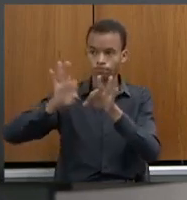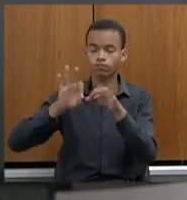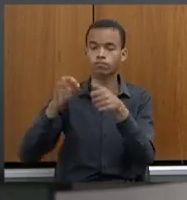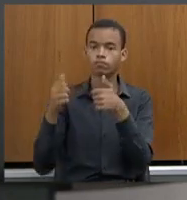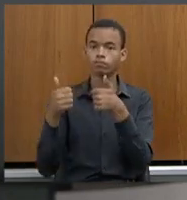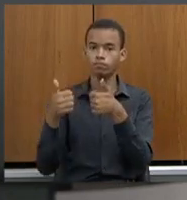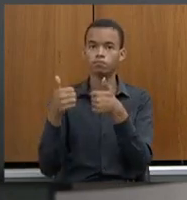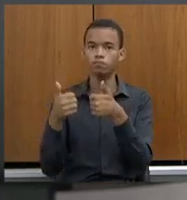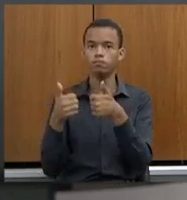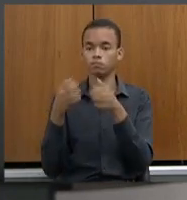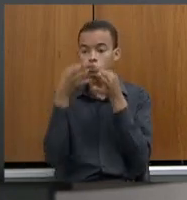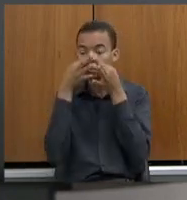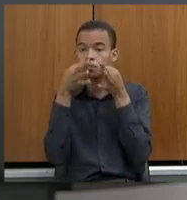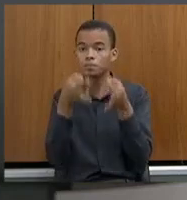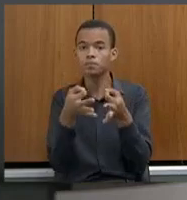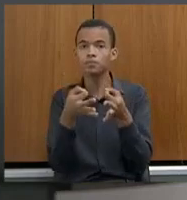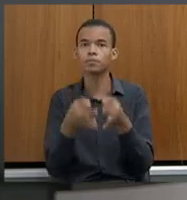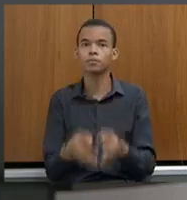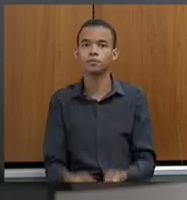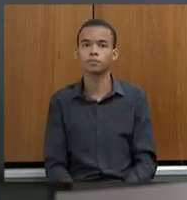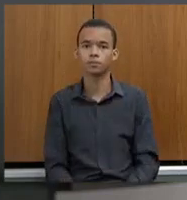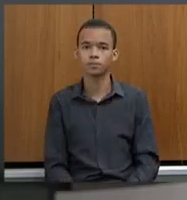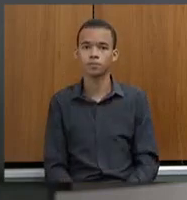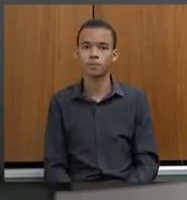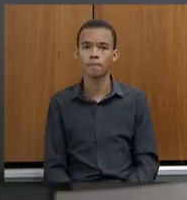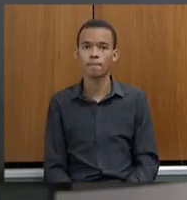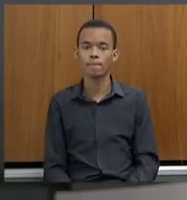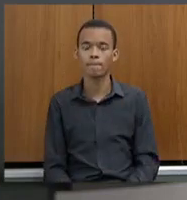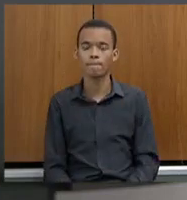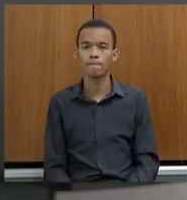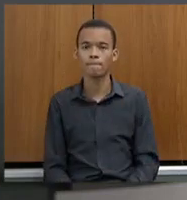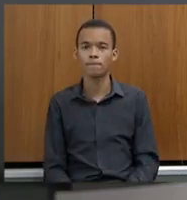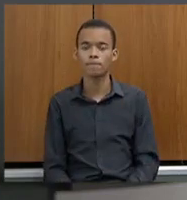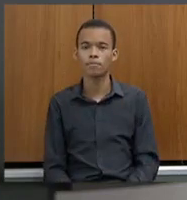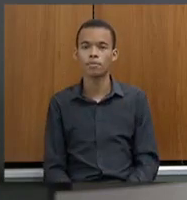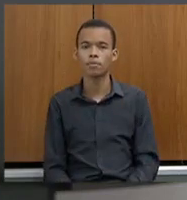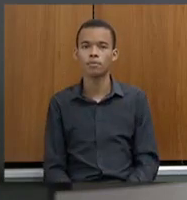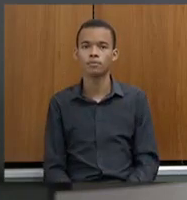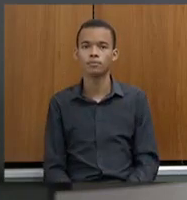Porque tem hora, é óbvio, nós temos que deixar isso aqui registrado,